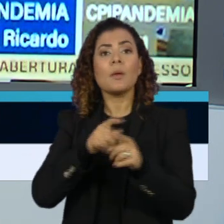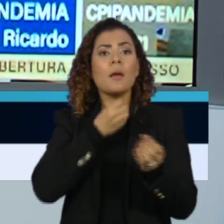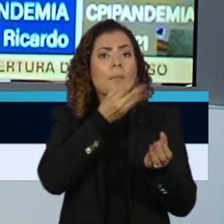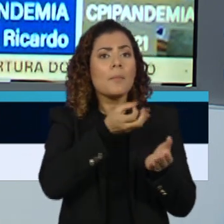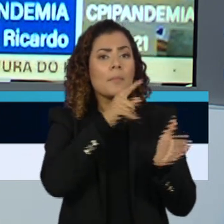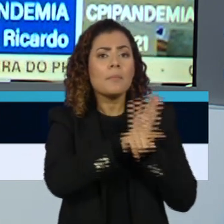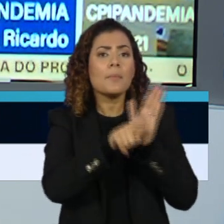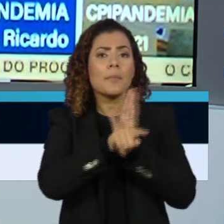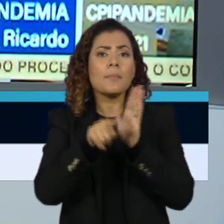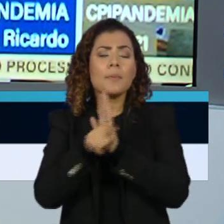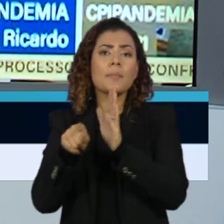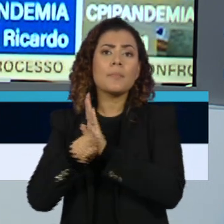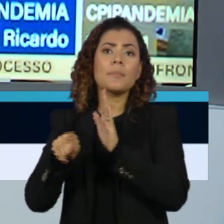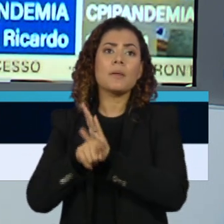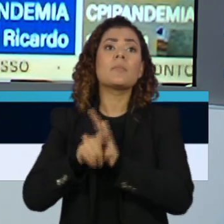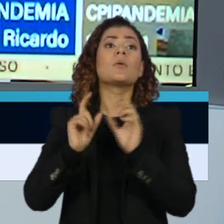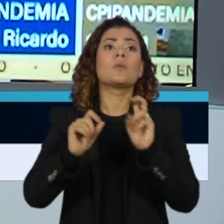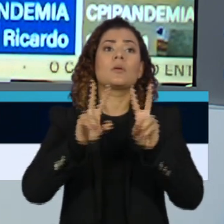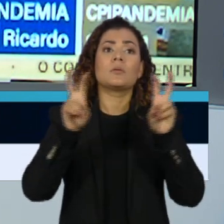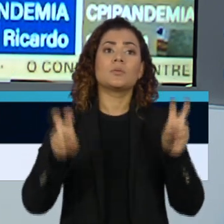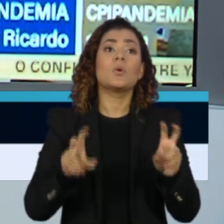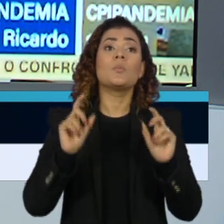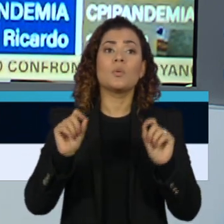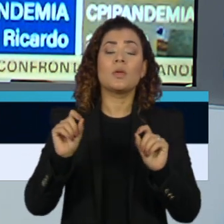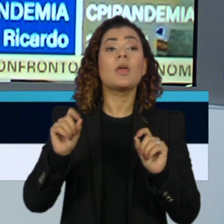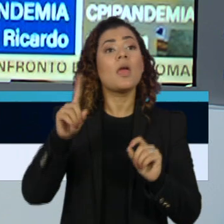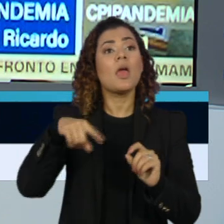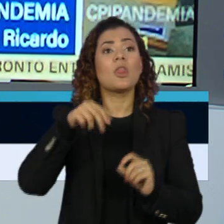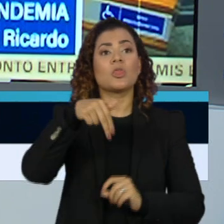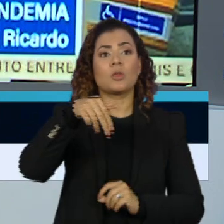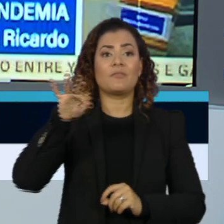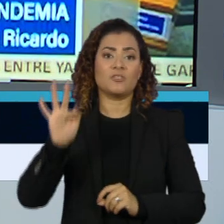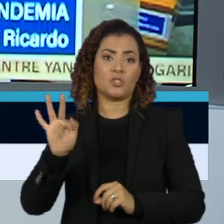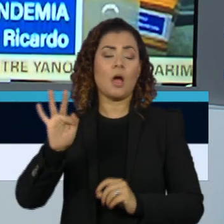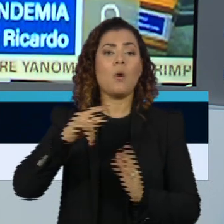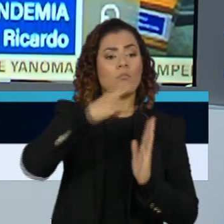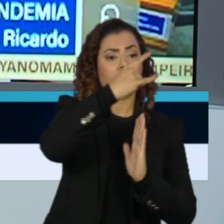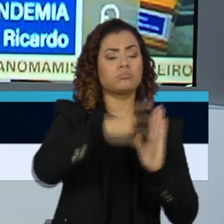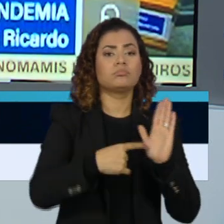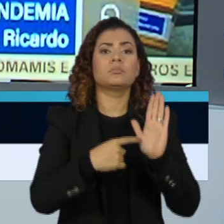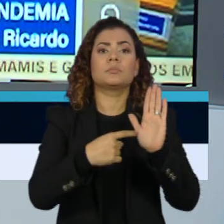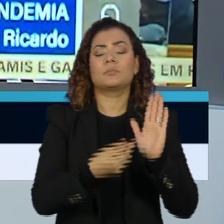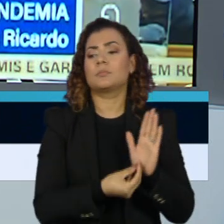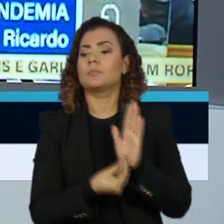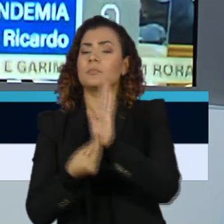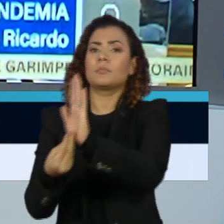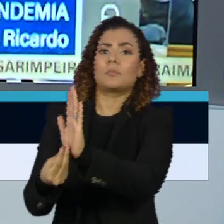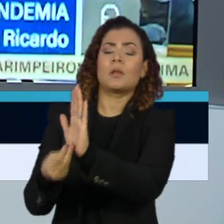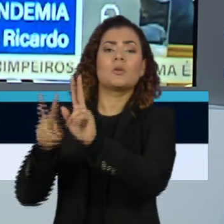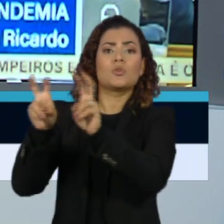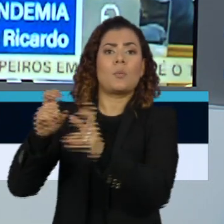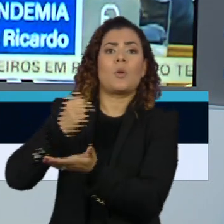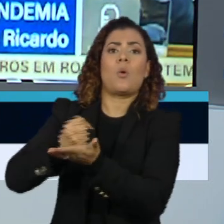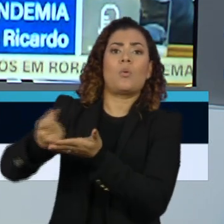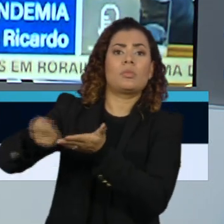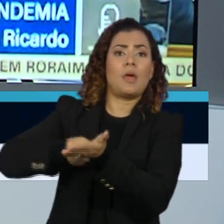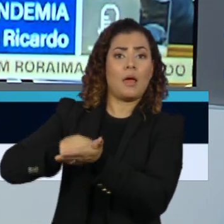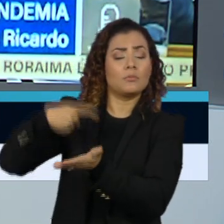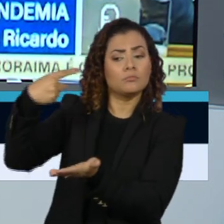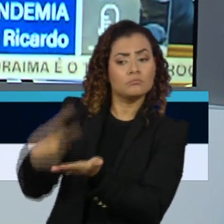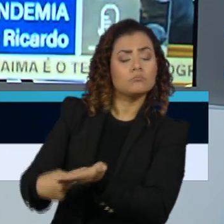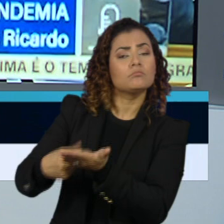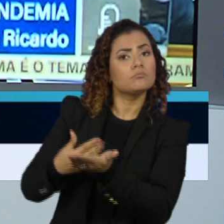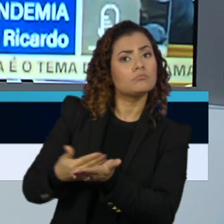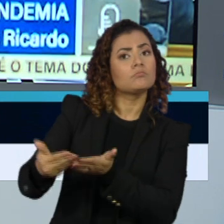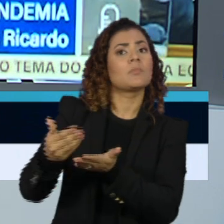as diferentes versões de invoice, que é a nota fiscal enviada ao Ministério em relação ao contrato que seria firmado